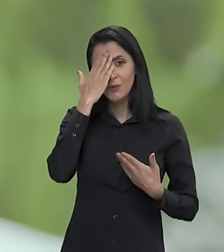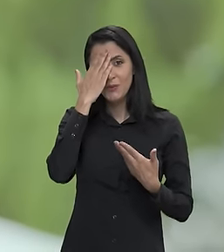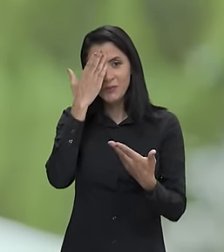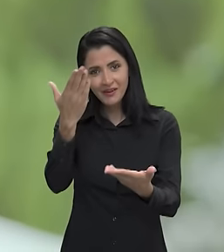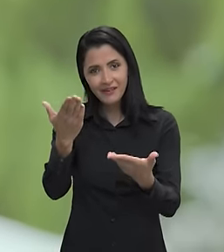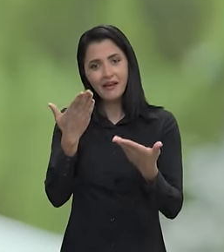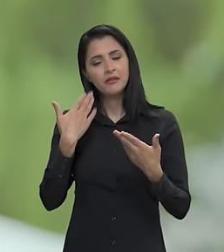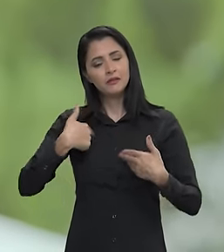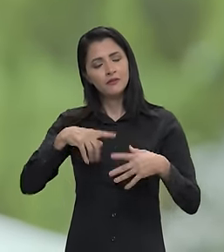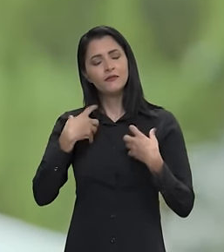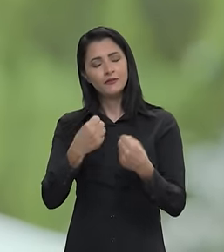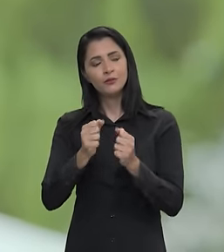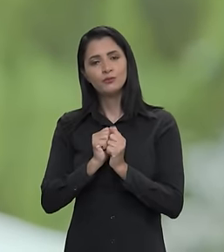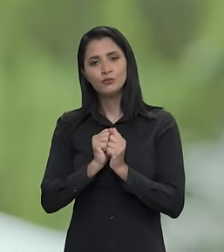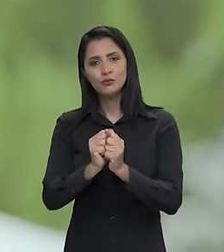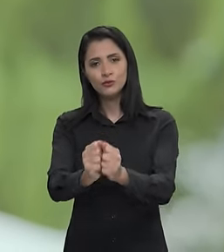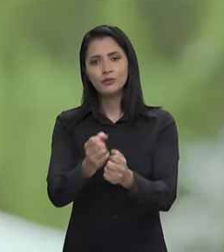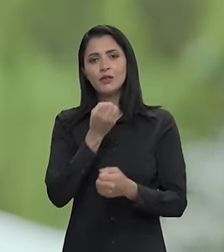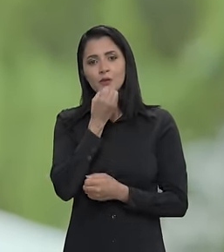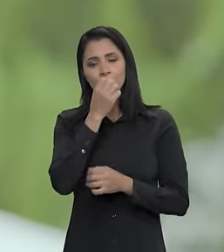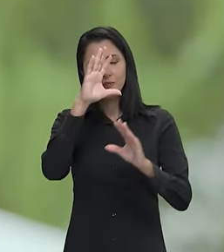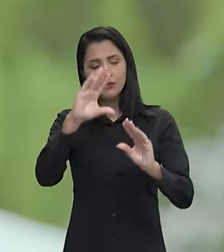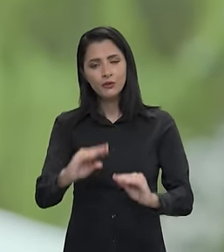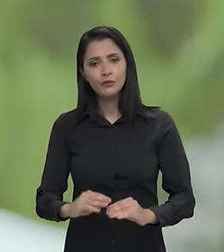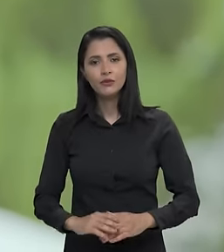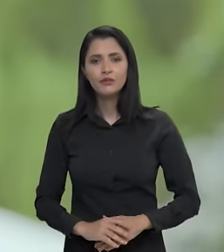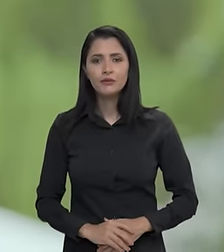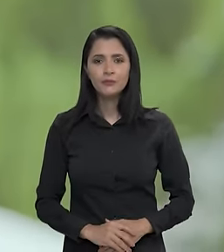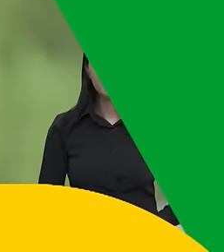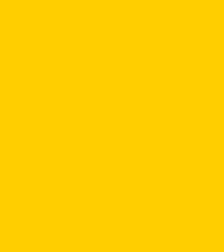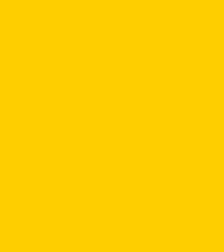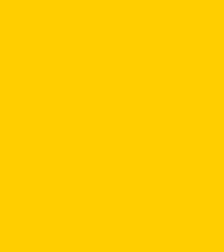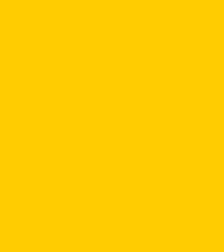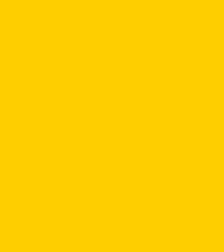Muito obrigada, vamos juntos e boa noite.